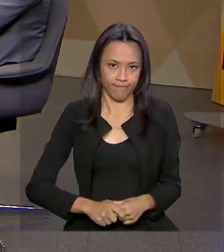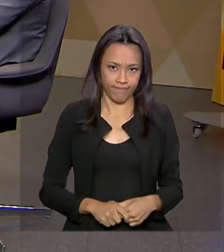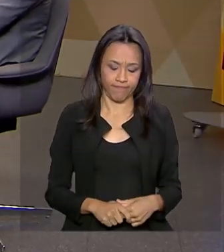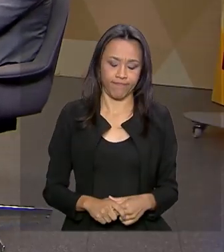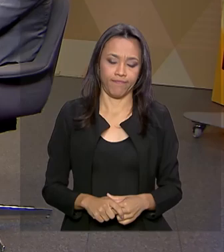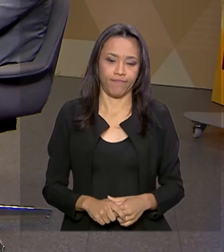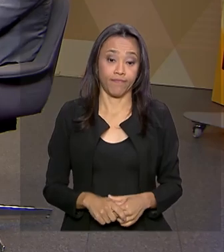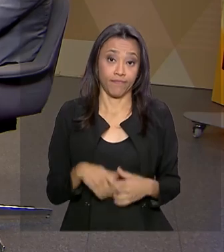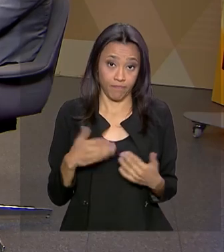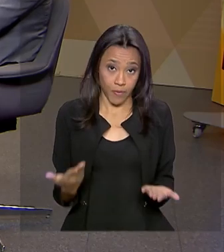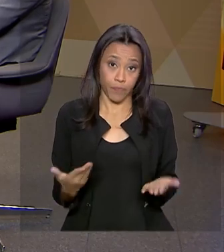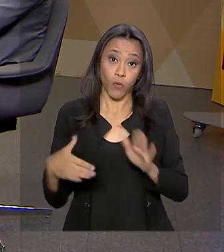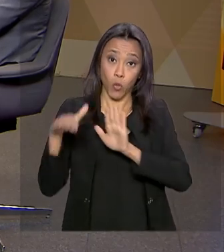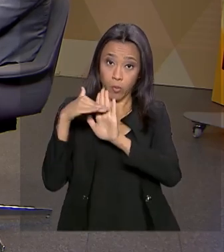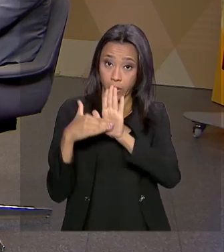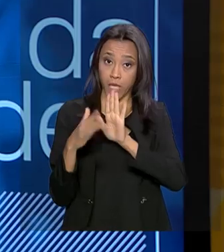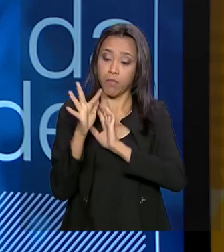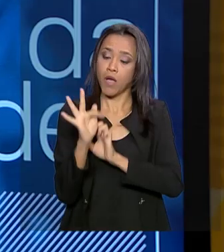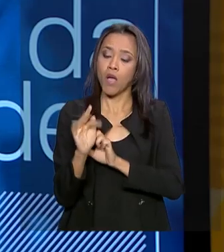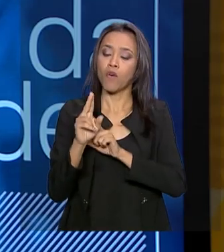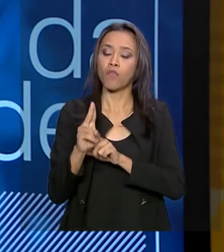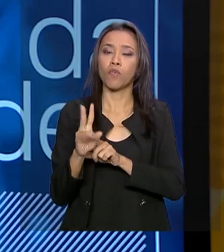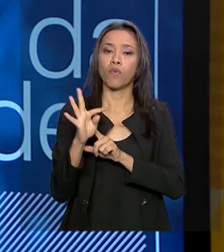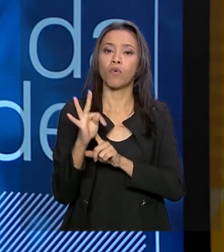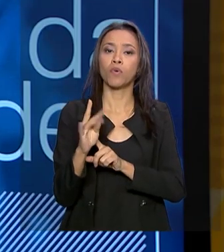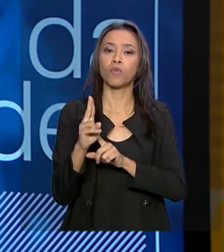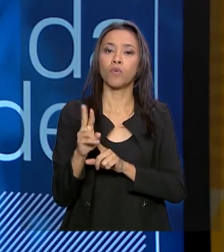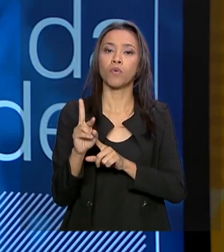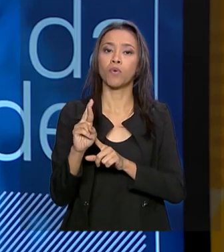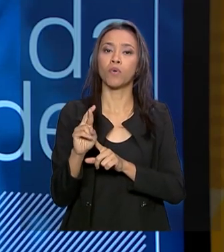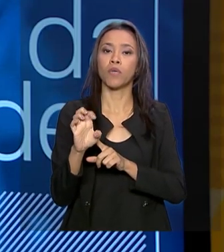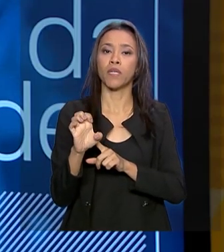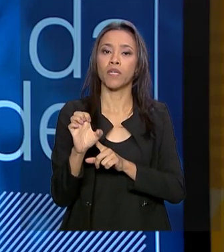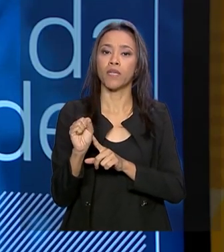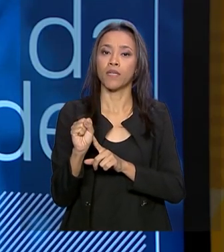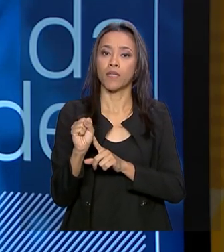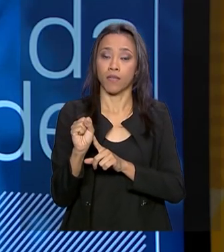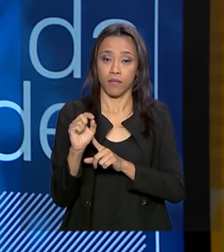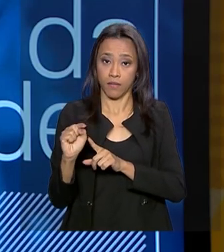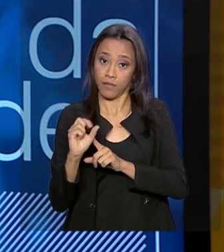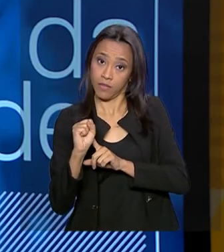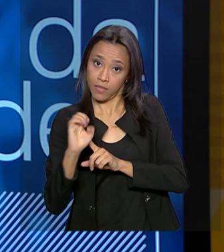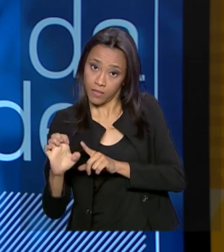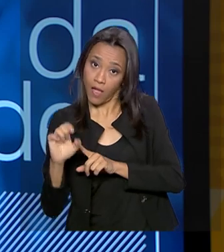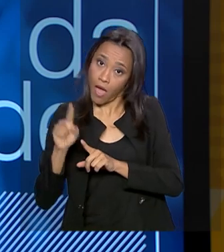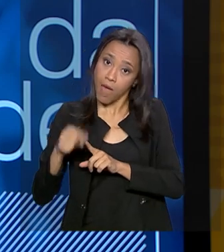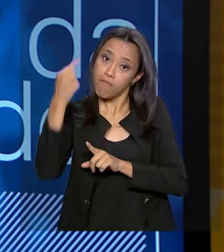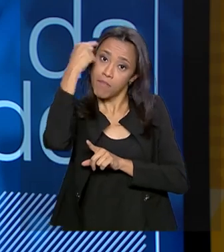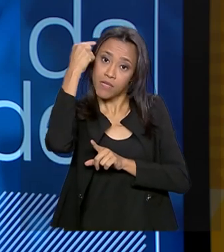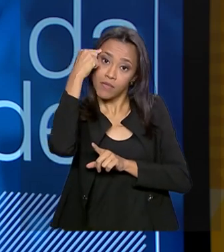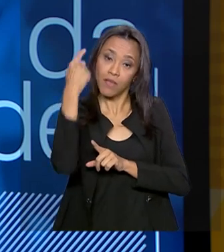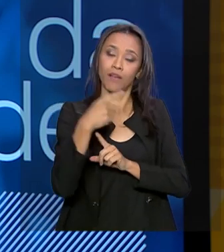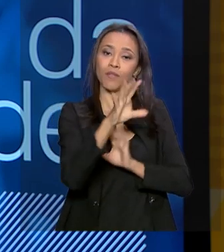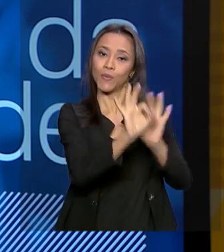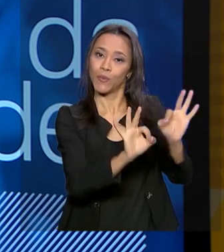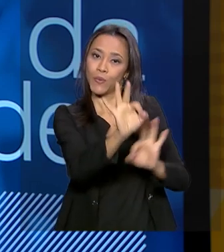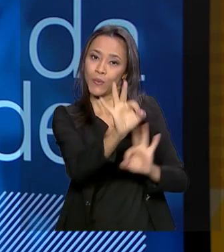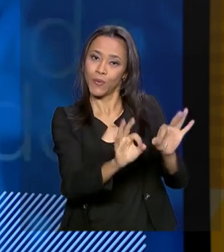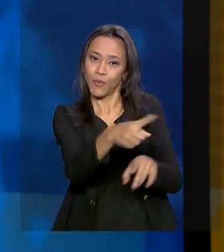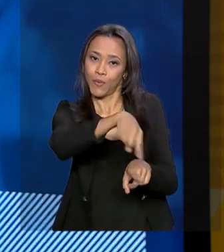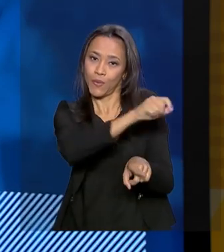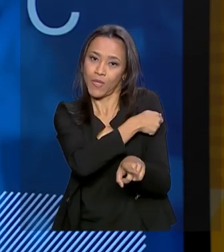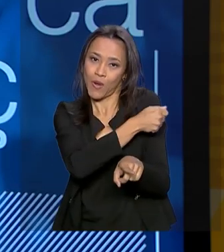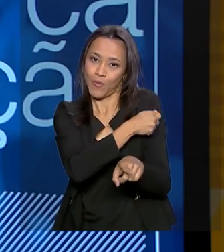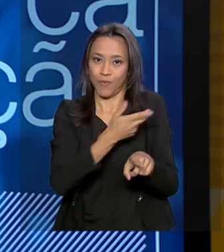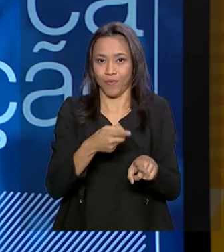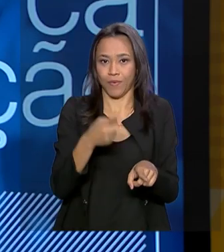Bem, o Futurist foi construído pensando nos alunos, né? Eu disse recentemente que a gente tomou uma pílula da juventude, né? É